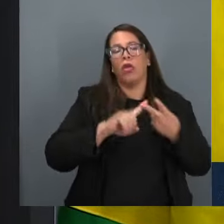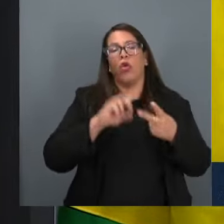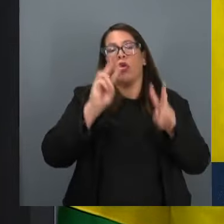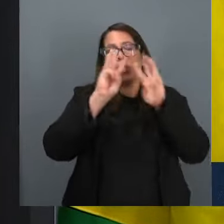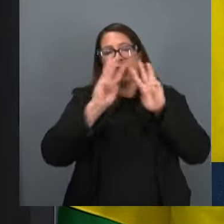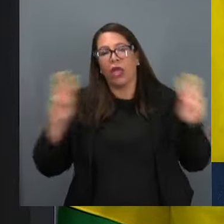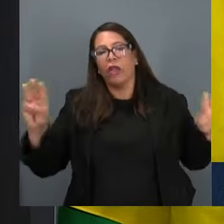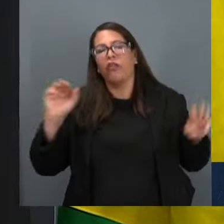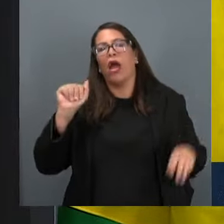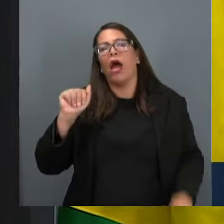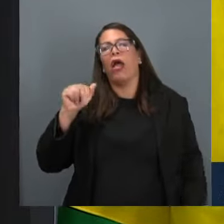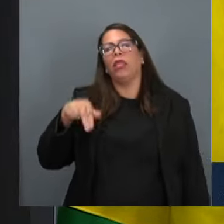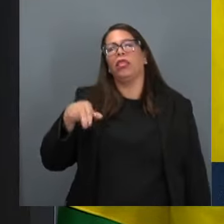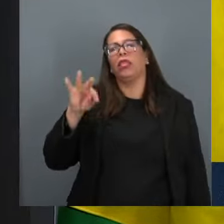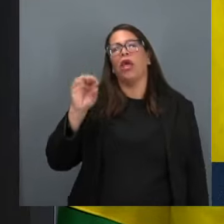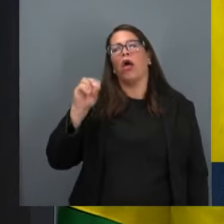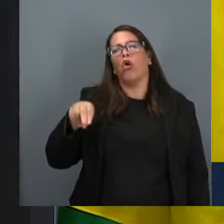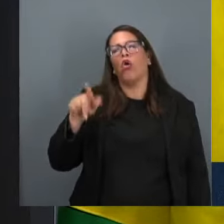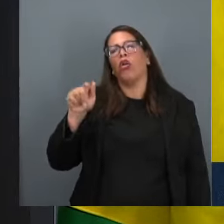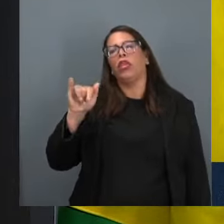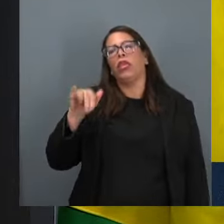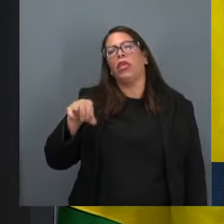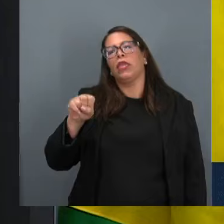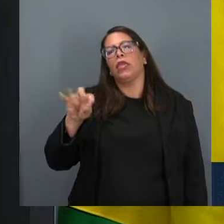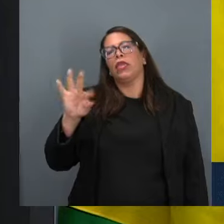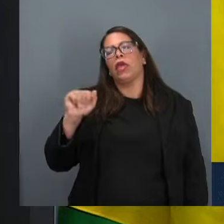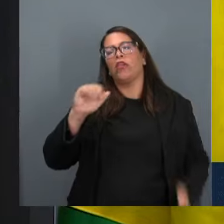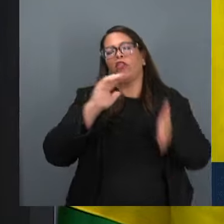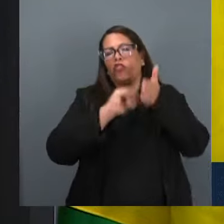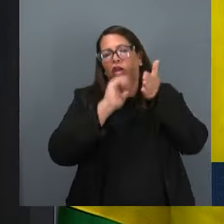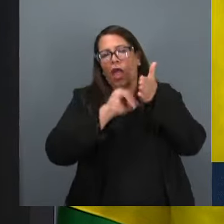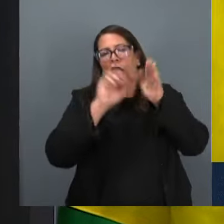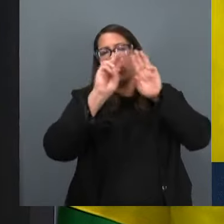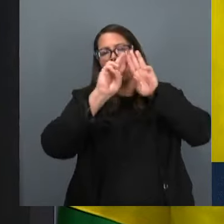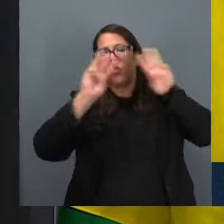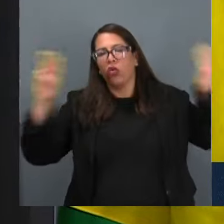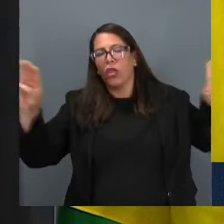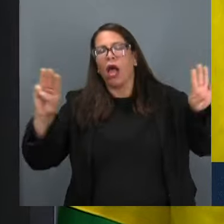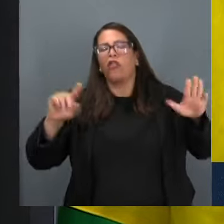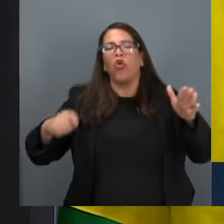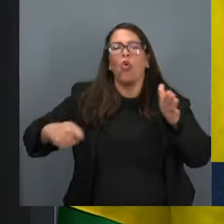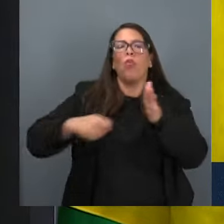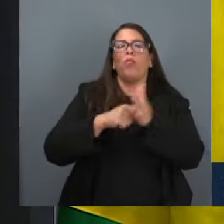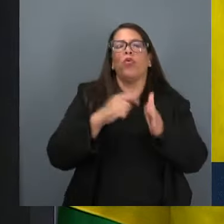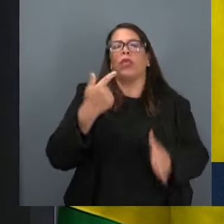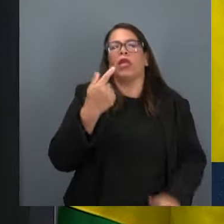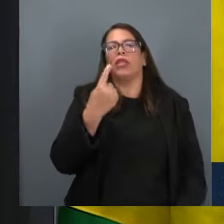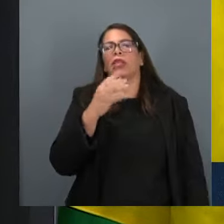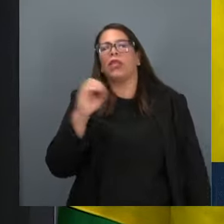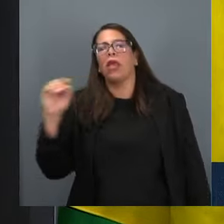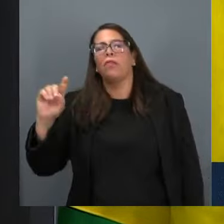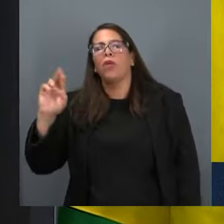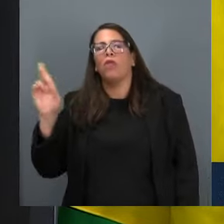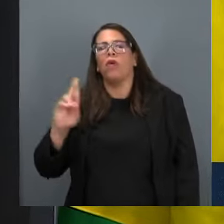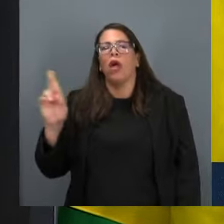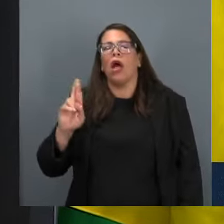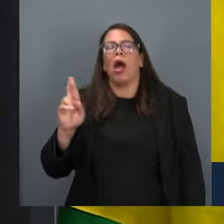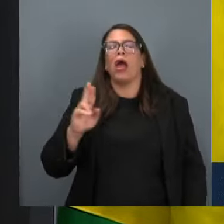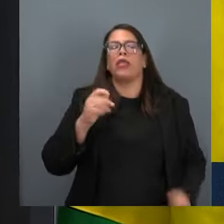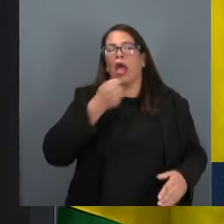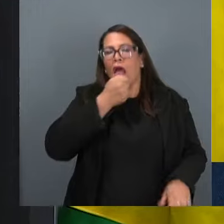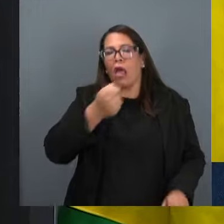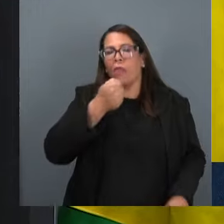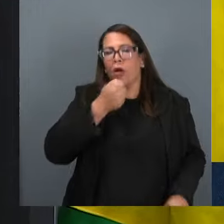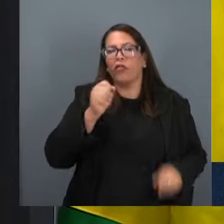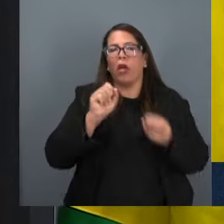retirassem imediatamente do ar, sob pena de multa diária de R$ 100 mil, a reportagem que